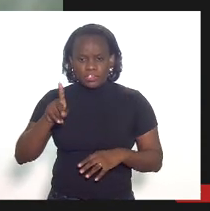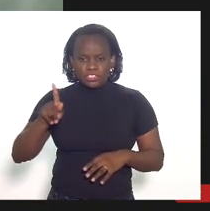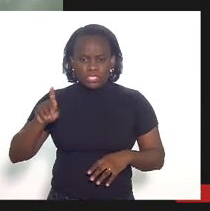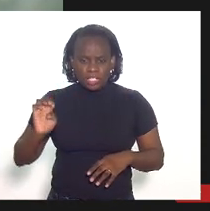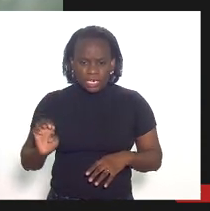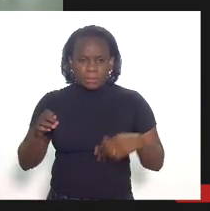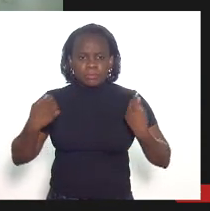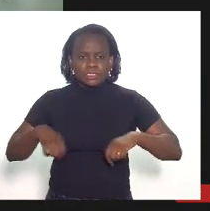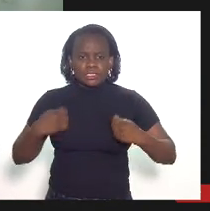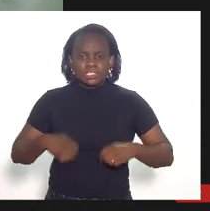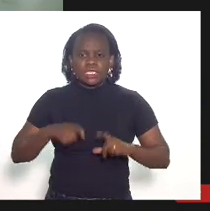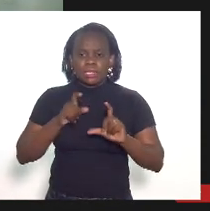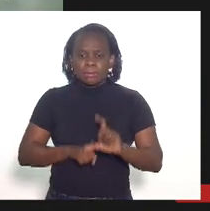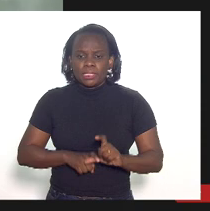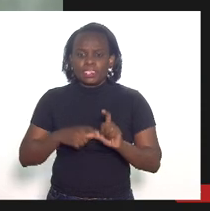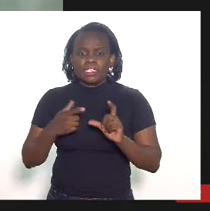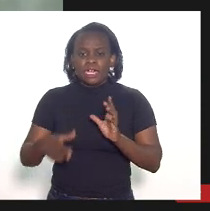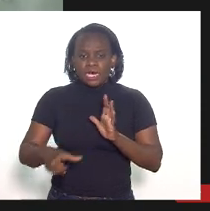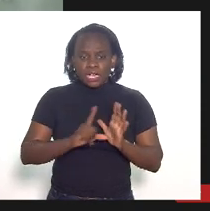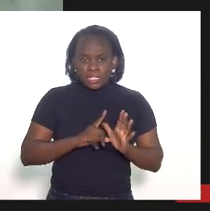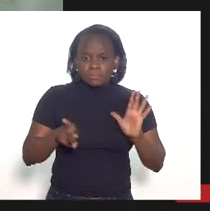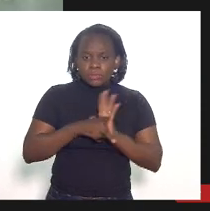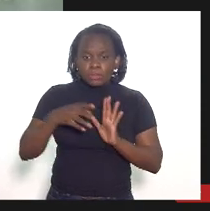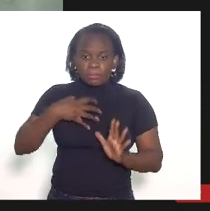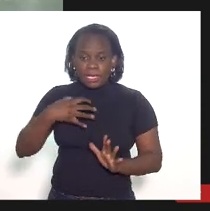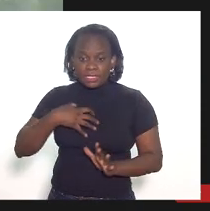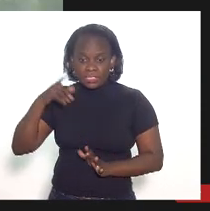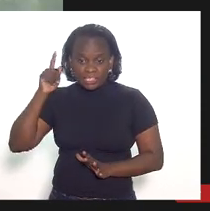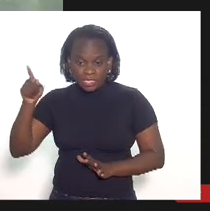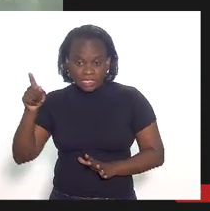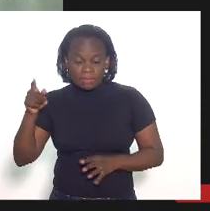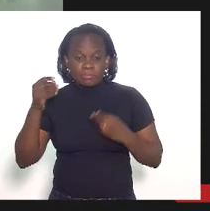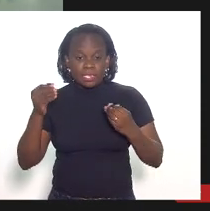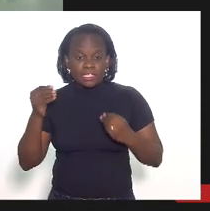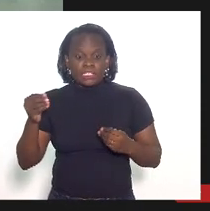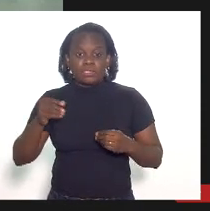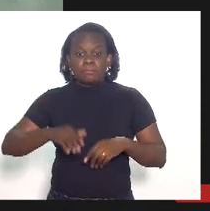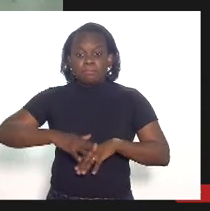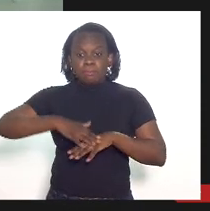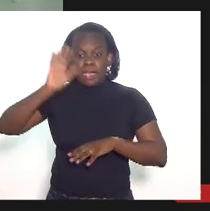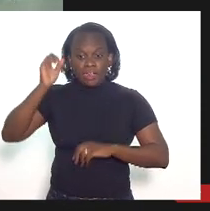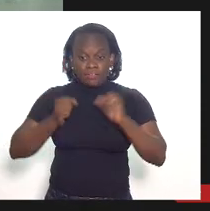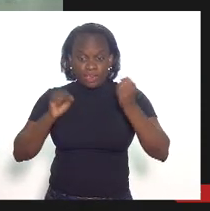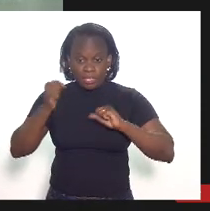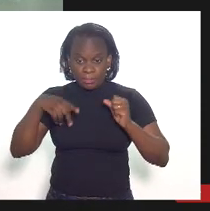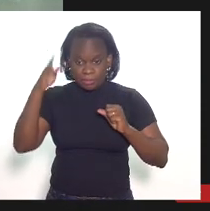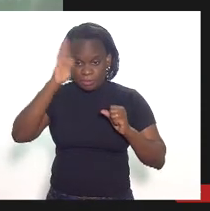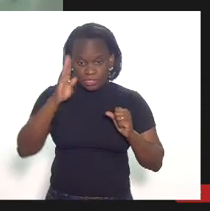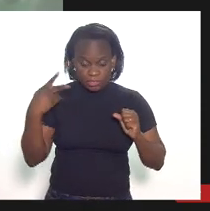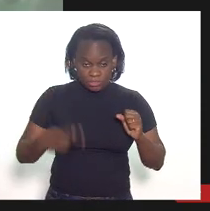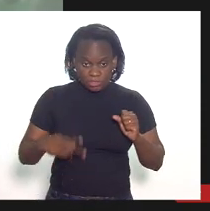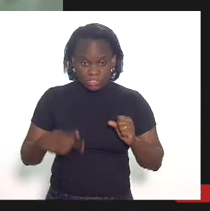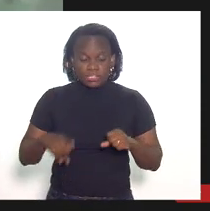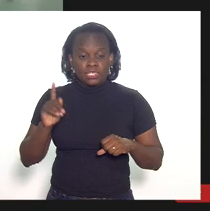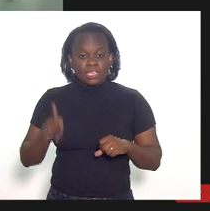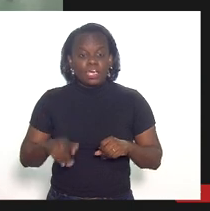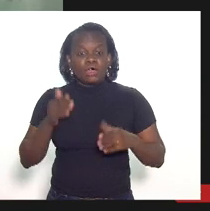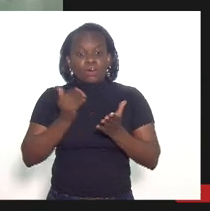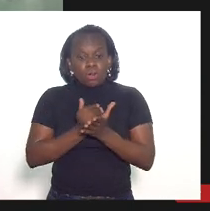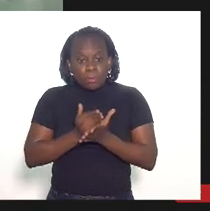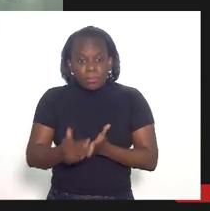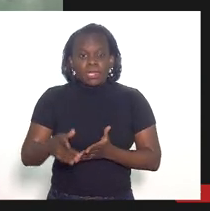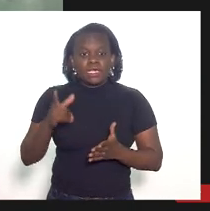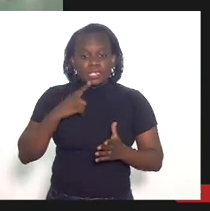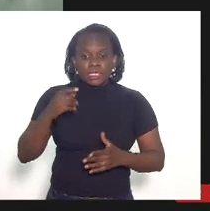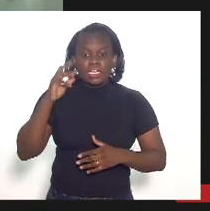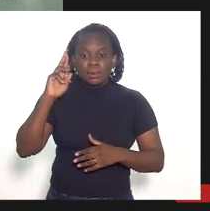depender de um precedente da Bahia para que o maior estado produtor do Brasil começasse a ter um poder